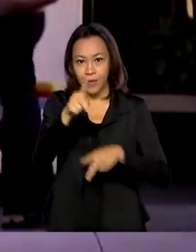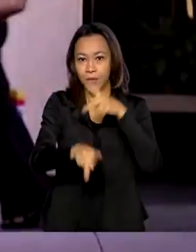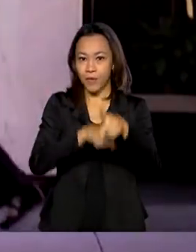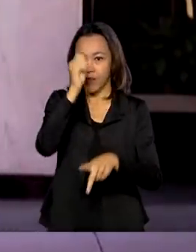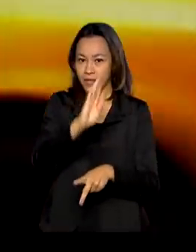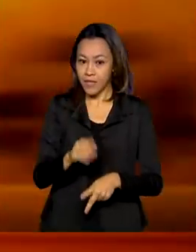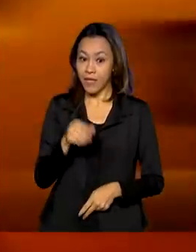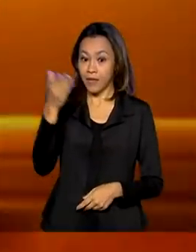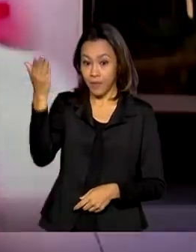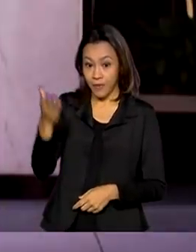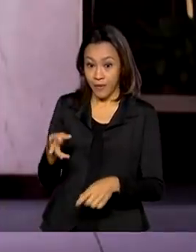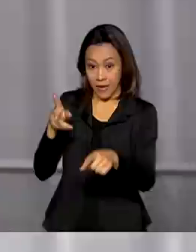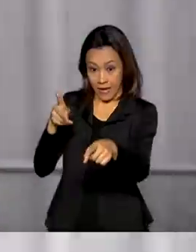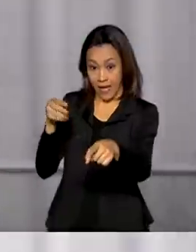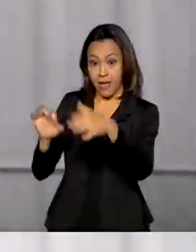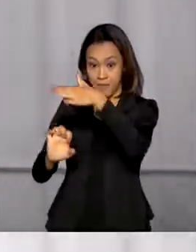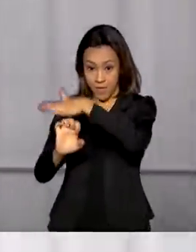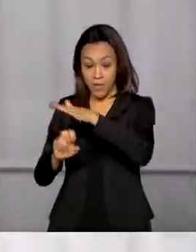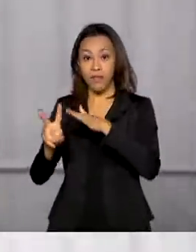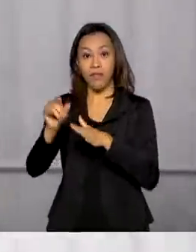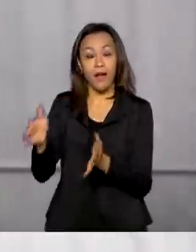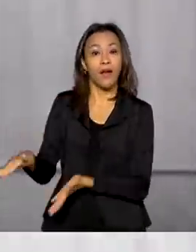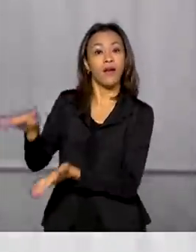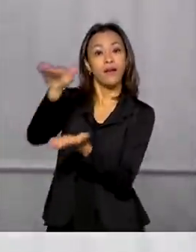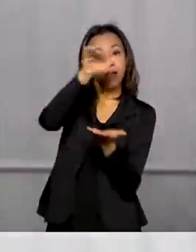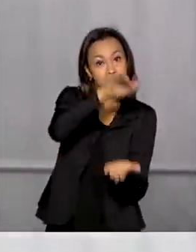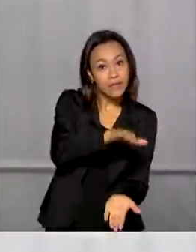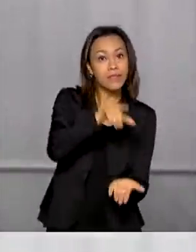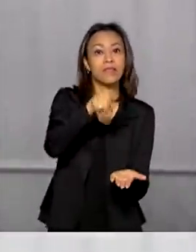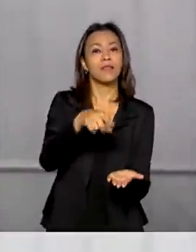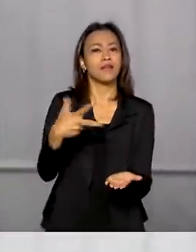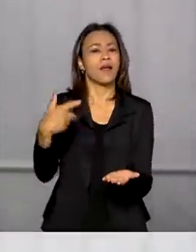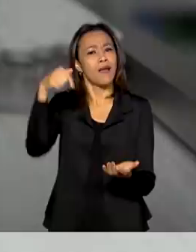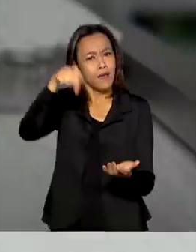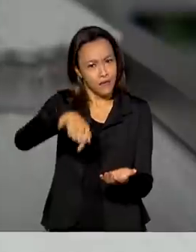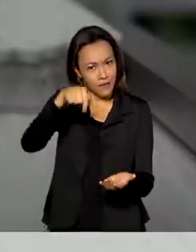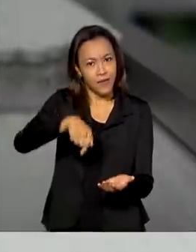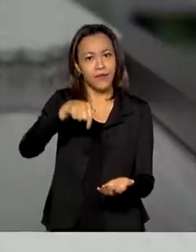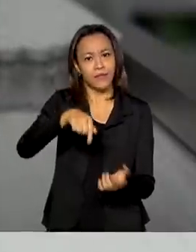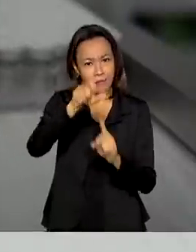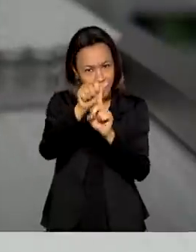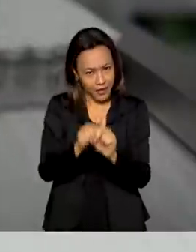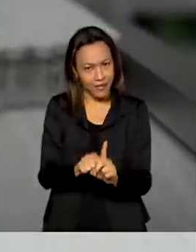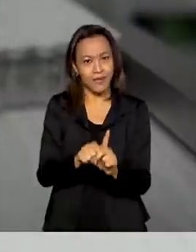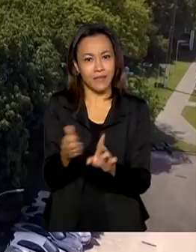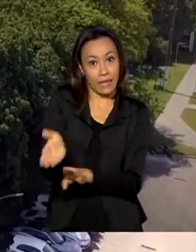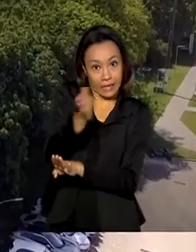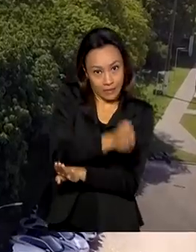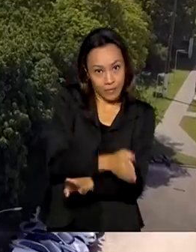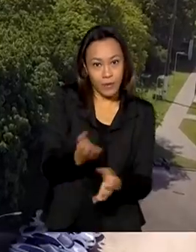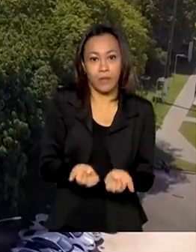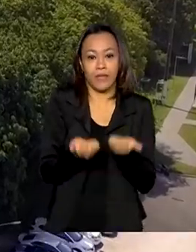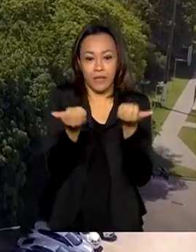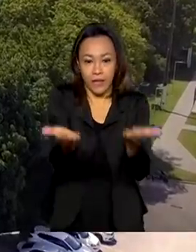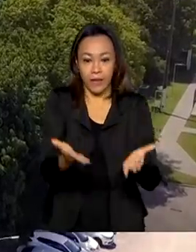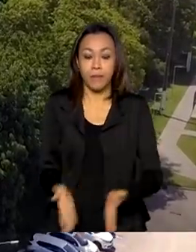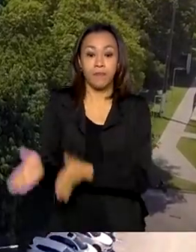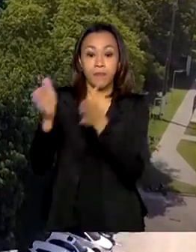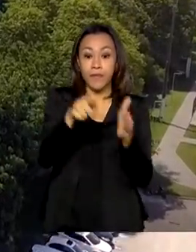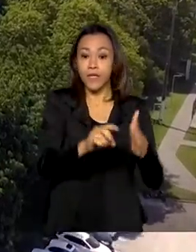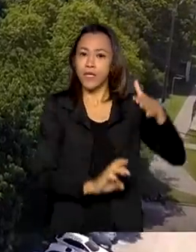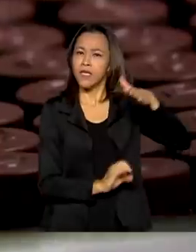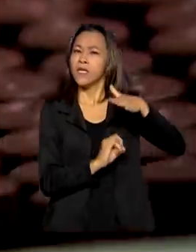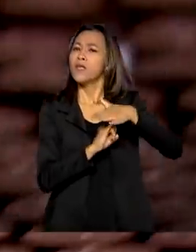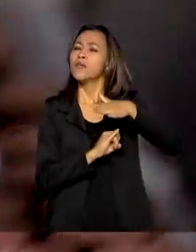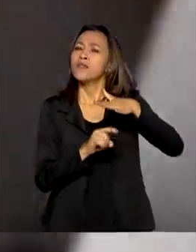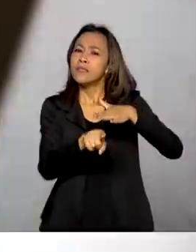vai adiantar a entrega de vacinas contra a Covid-19 ainda neste mês. E Fiocruz inicia a produção em